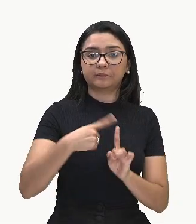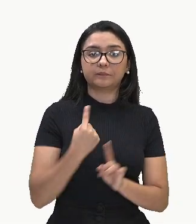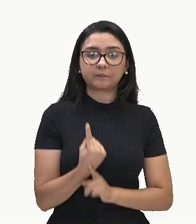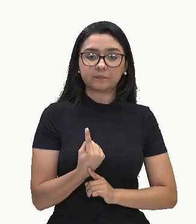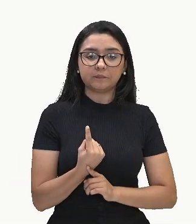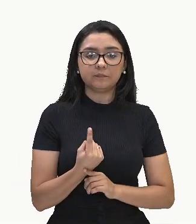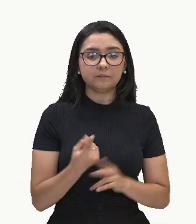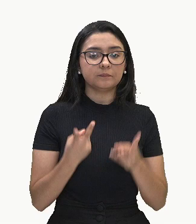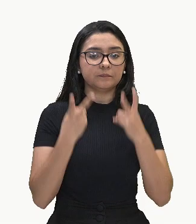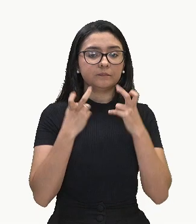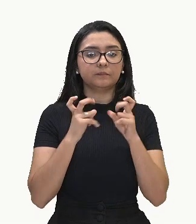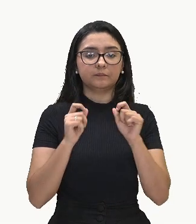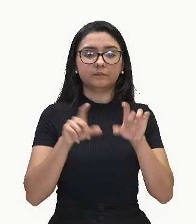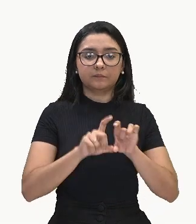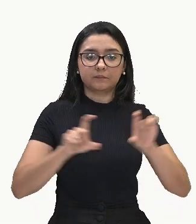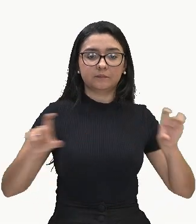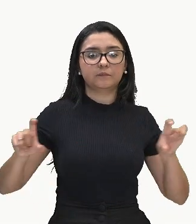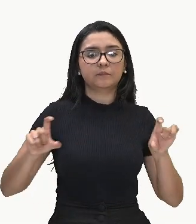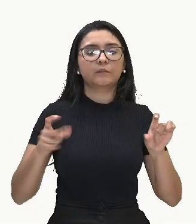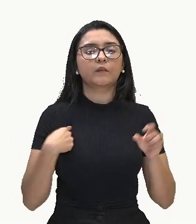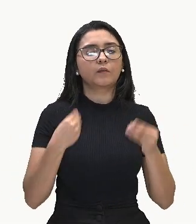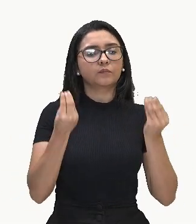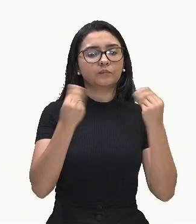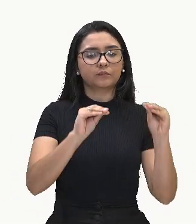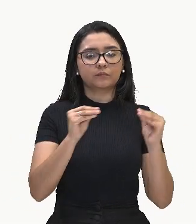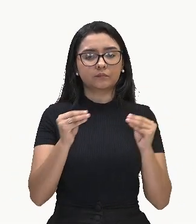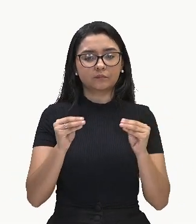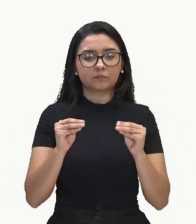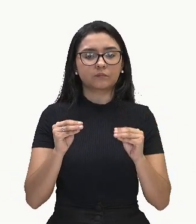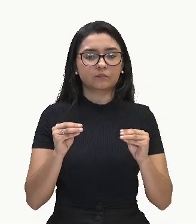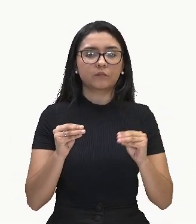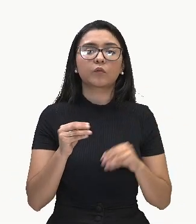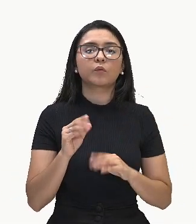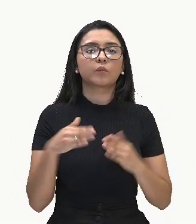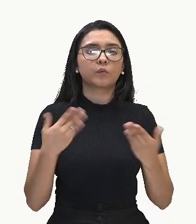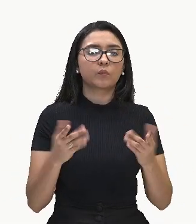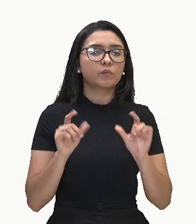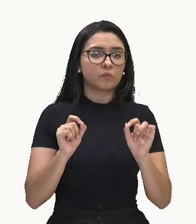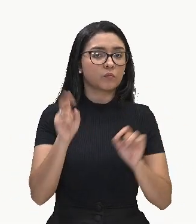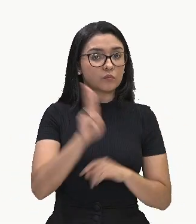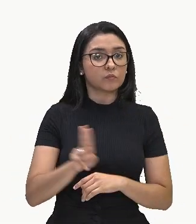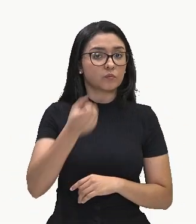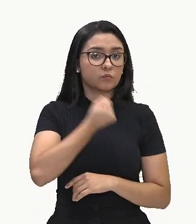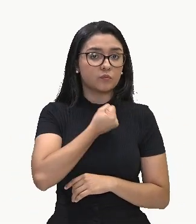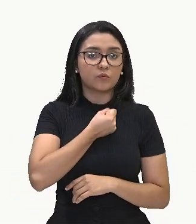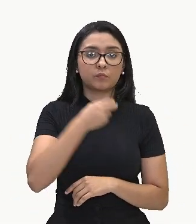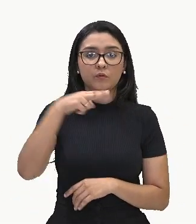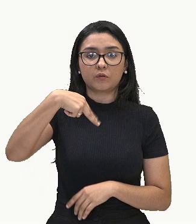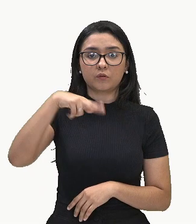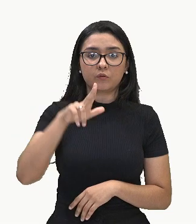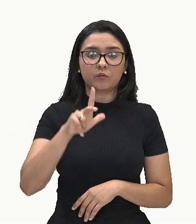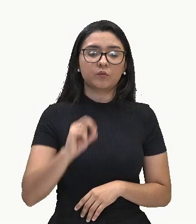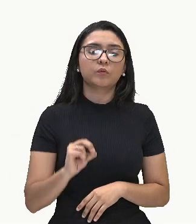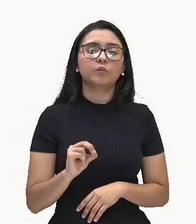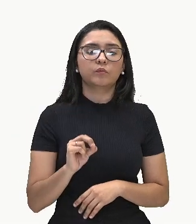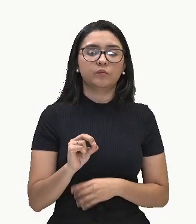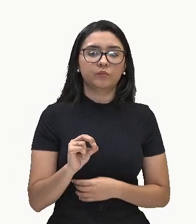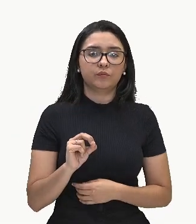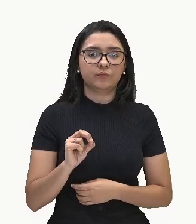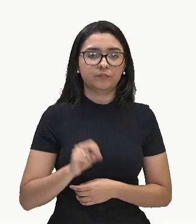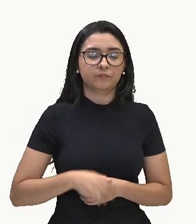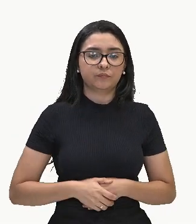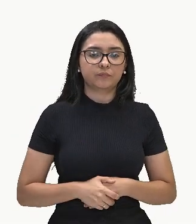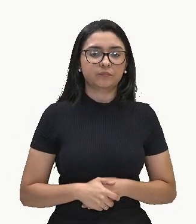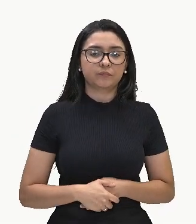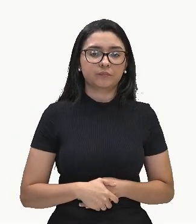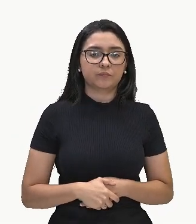Então, observe que, ó, eu completei com aqueles que possuíam o coeficiente nulo,